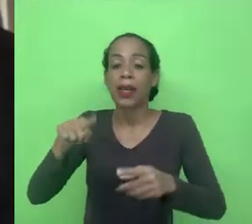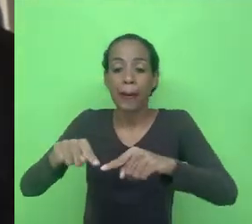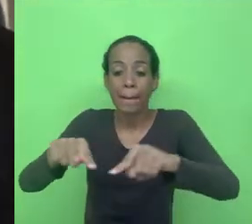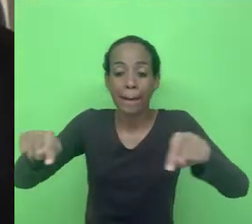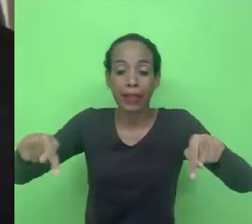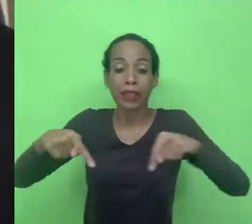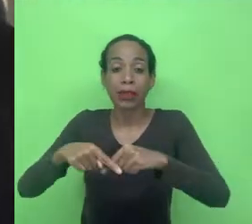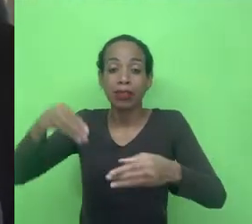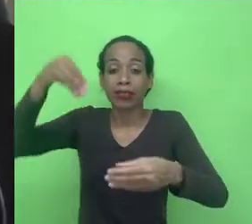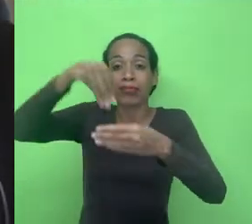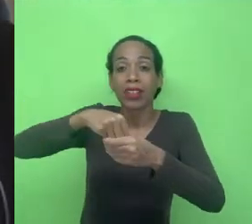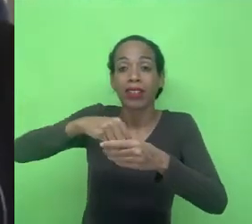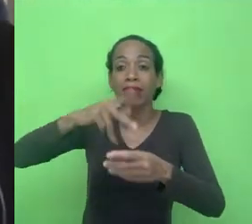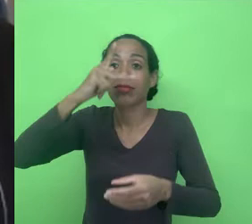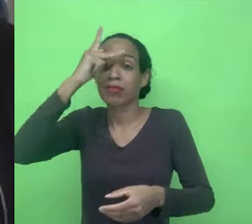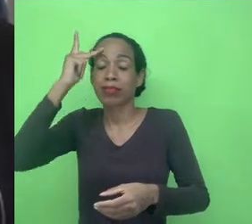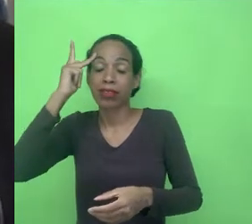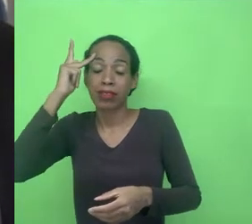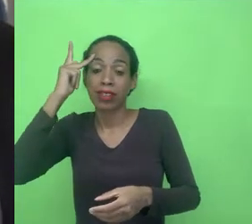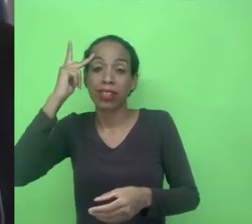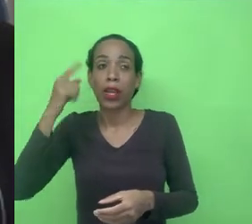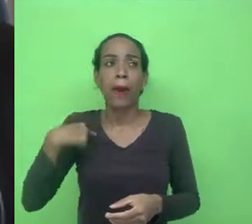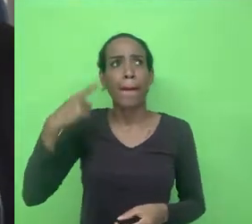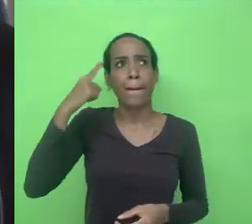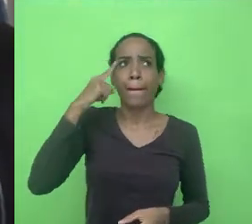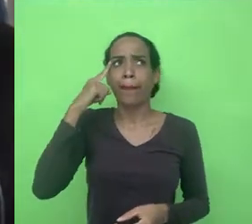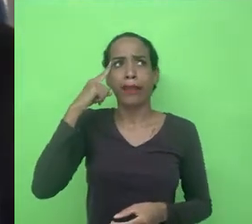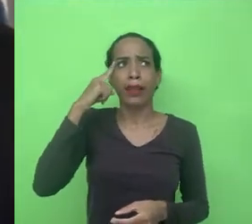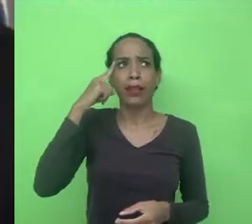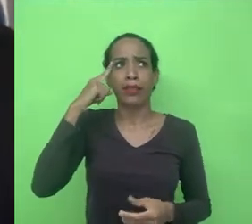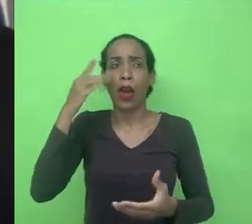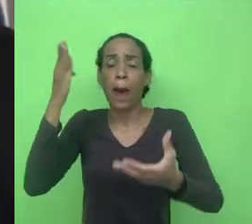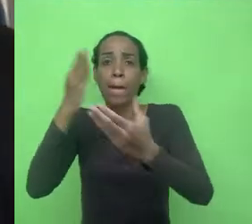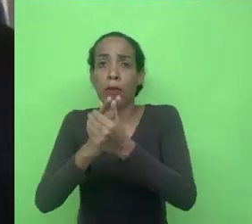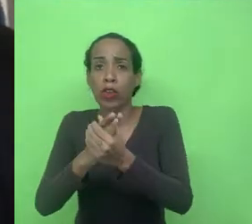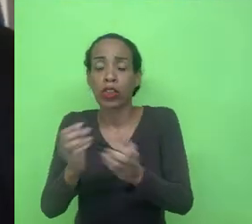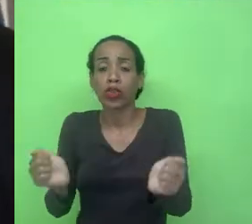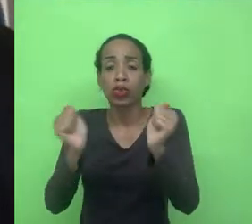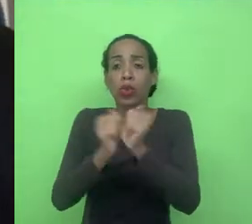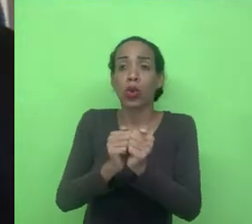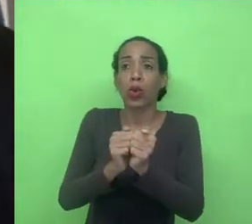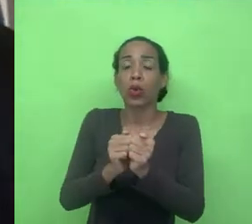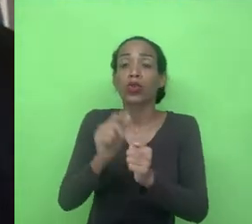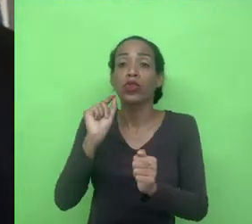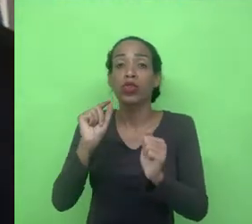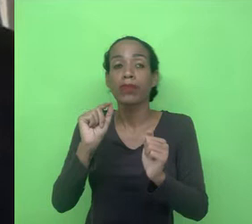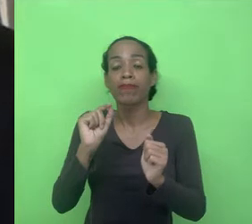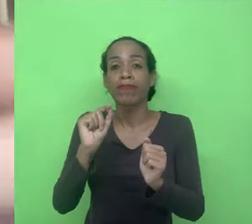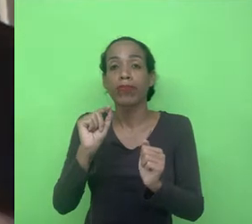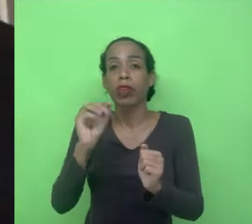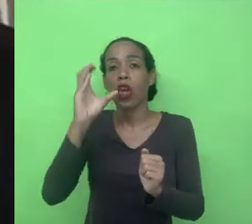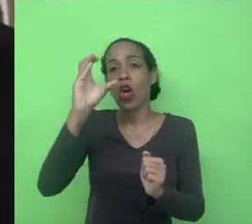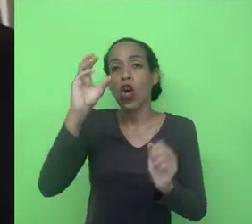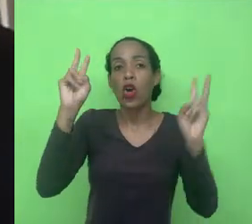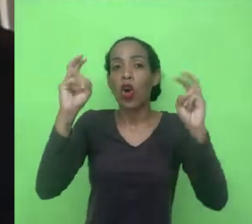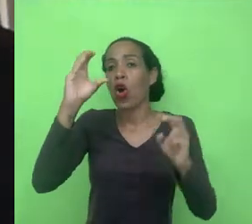sociedade e eu penso esse processo junto com outro conceito chamado colonialismo de